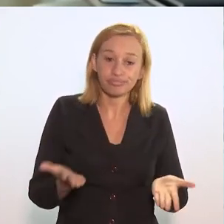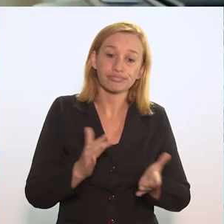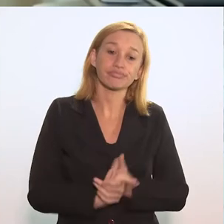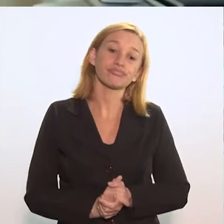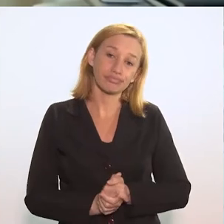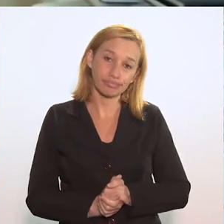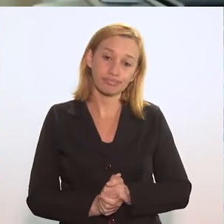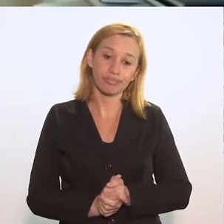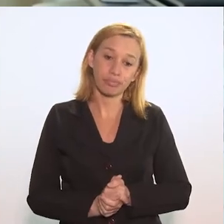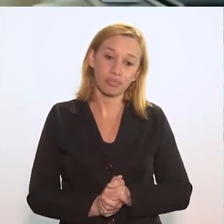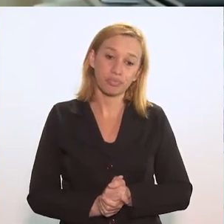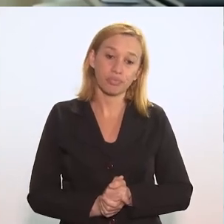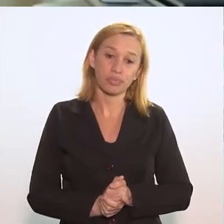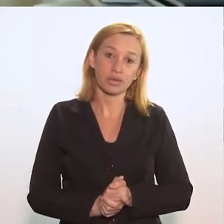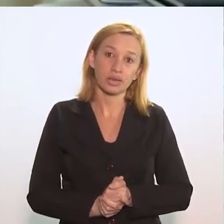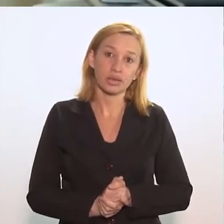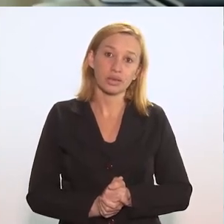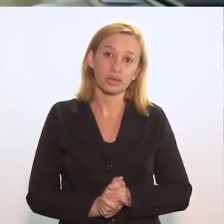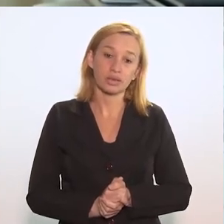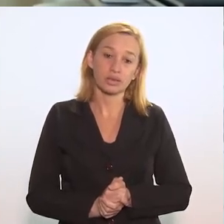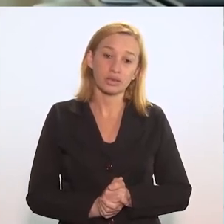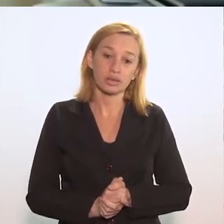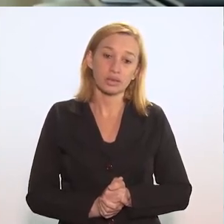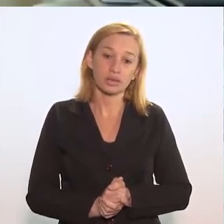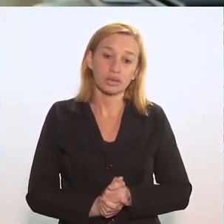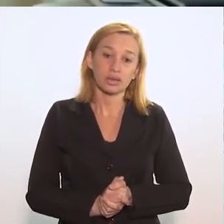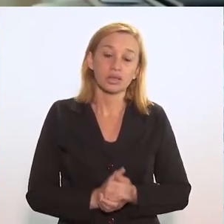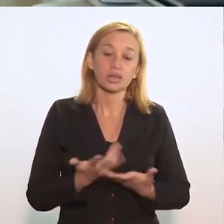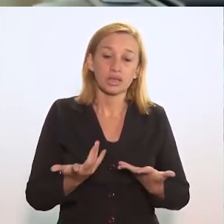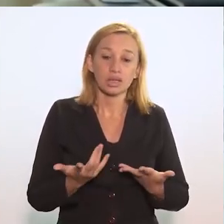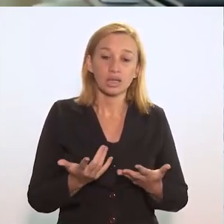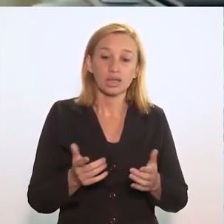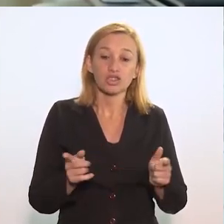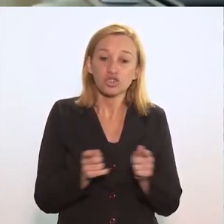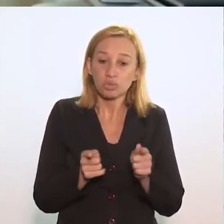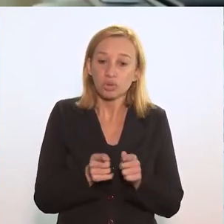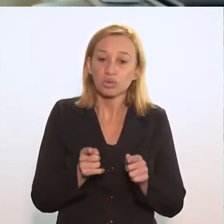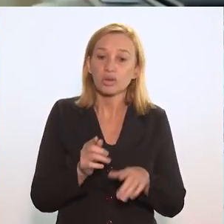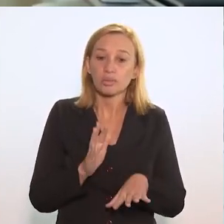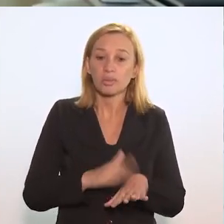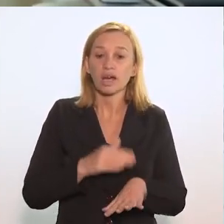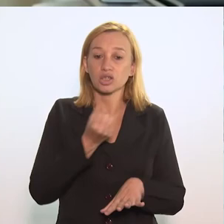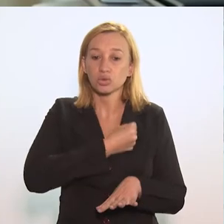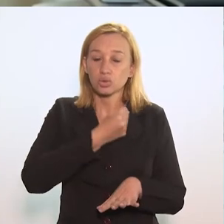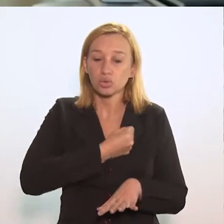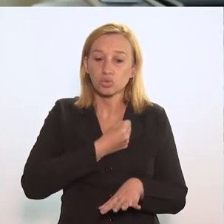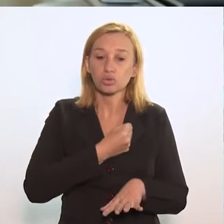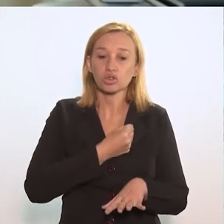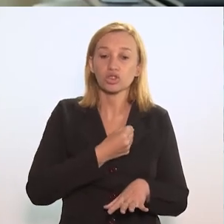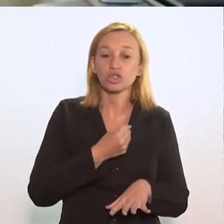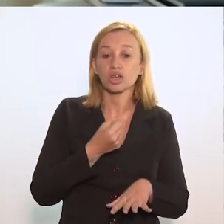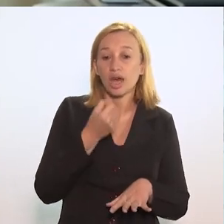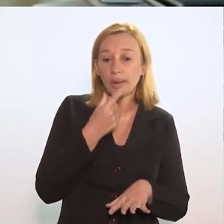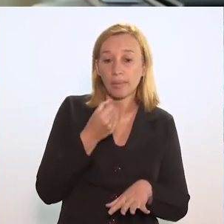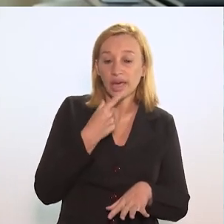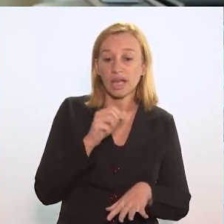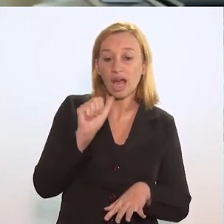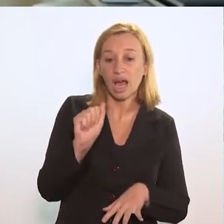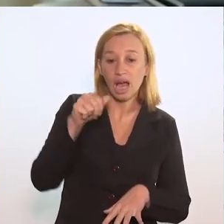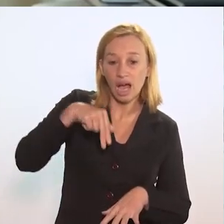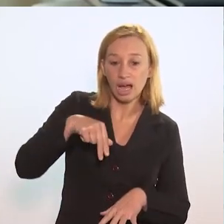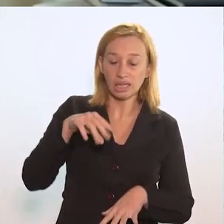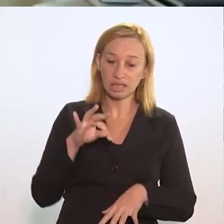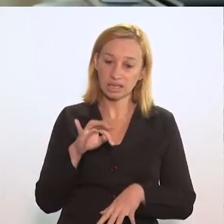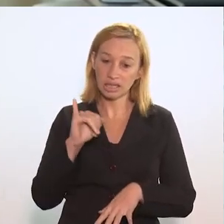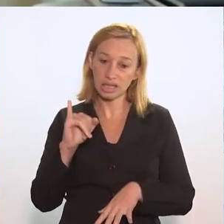Então, esse é o grande problema. E a OMS, ela tem se preocupado muito e tentado restringir ao máximo o número